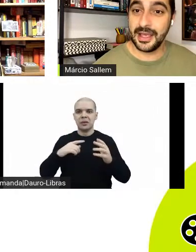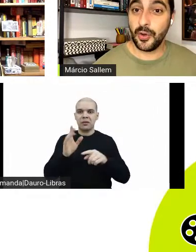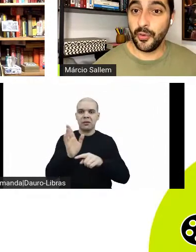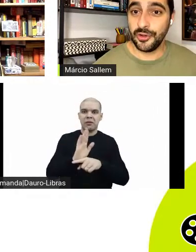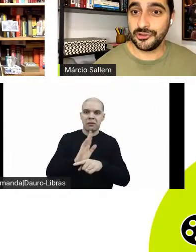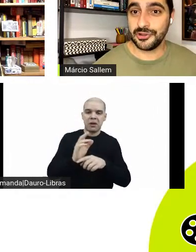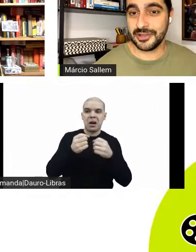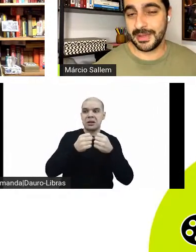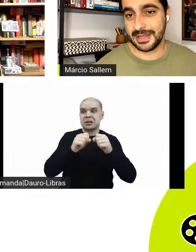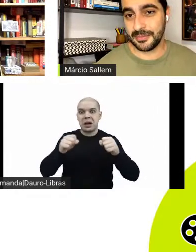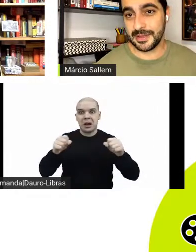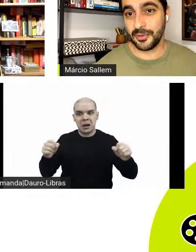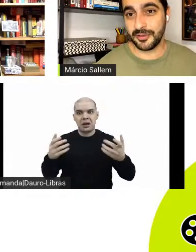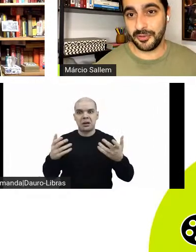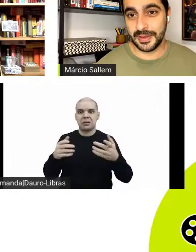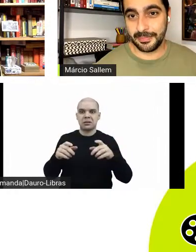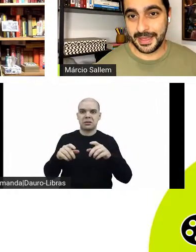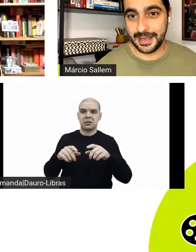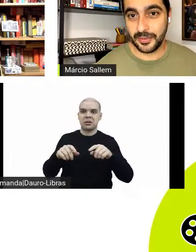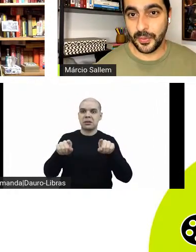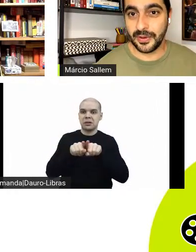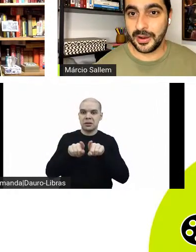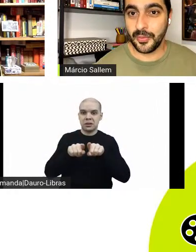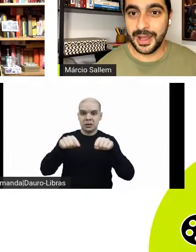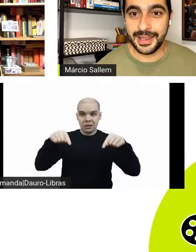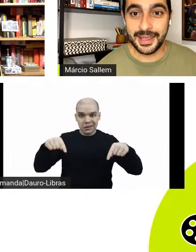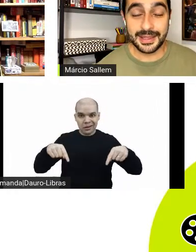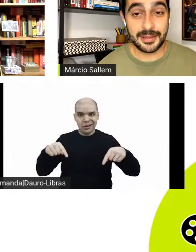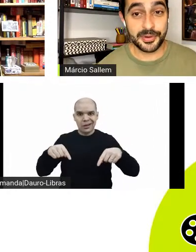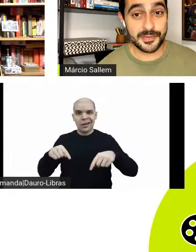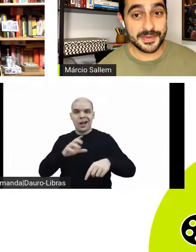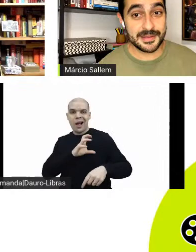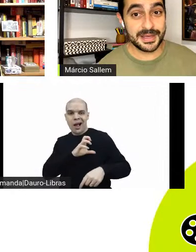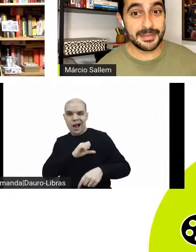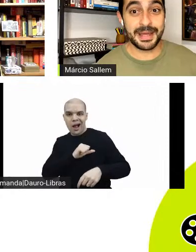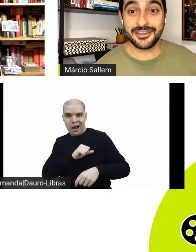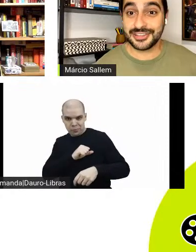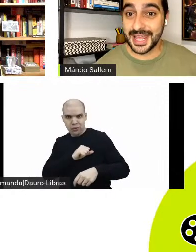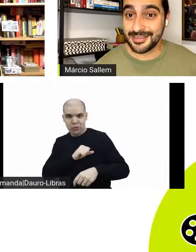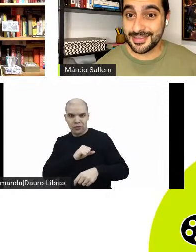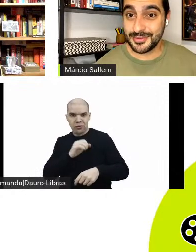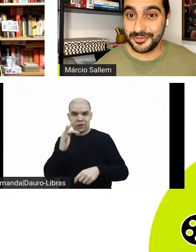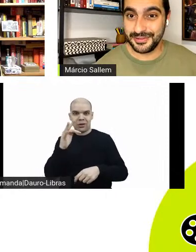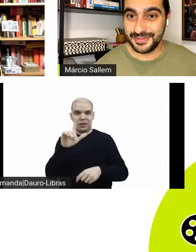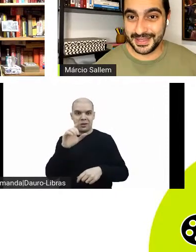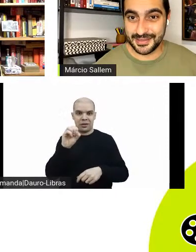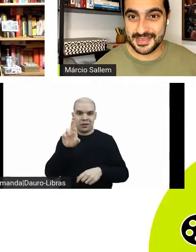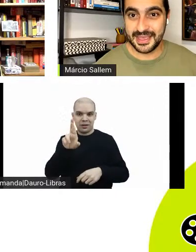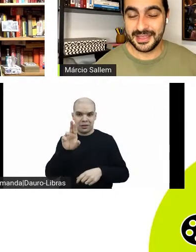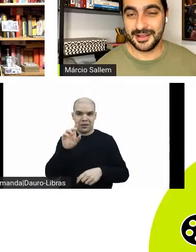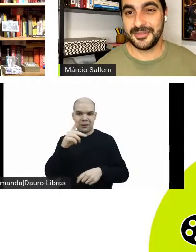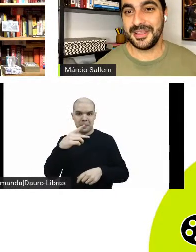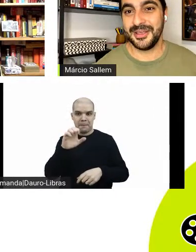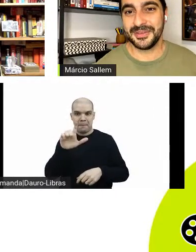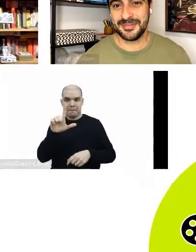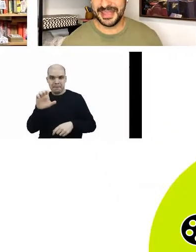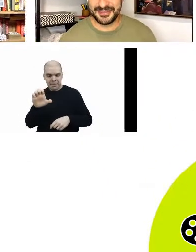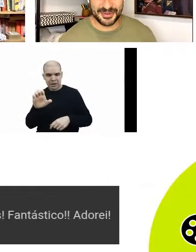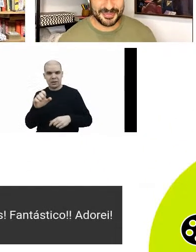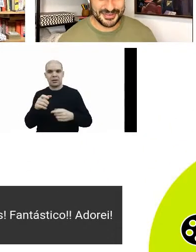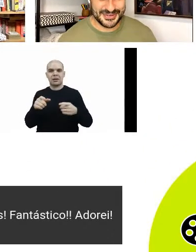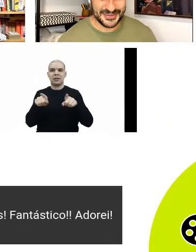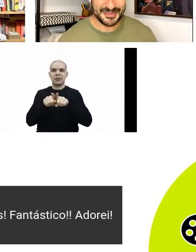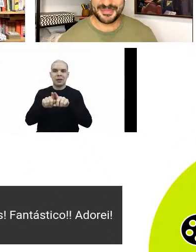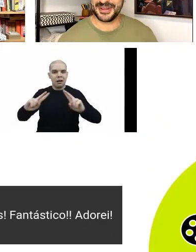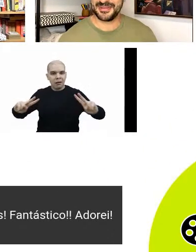passada, hoje nós debatemos Amor à Flor da Pele, do Wong Kauai, na próxima semana, Paris, Texas, do Vin Vendus. Então, eu